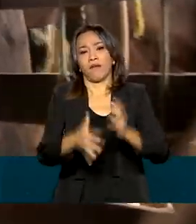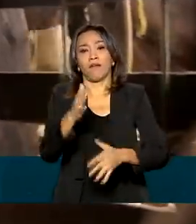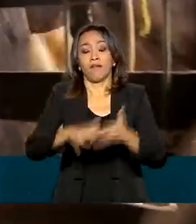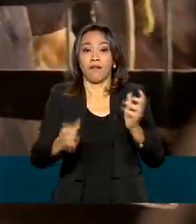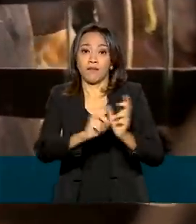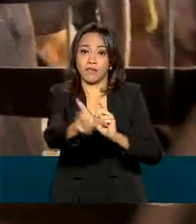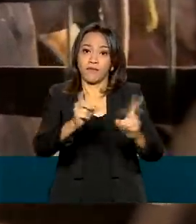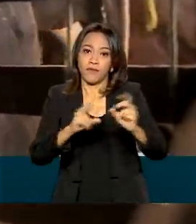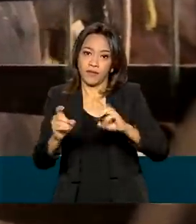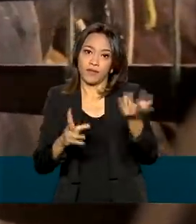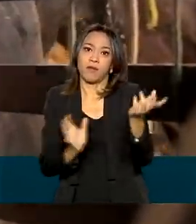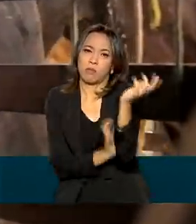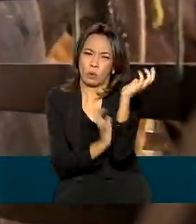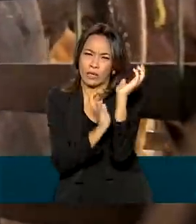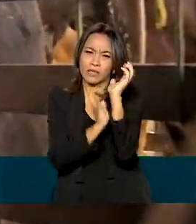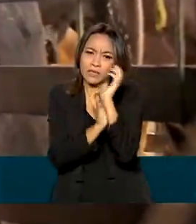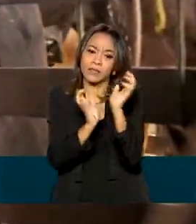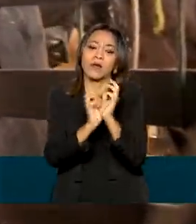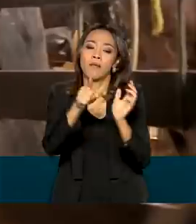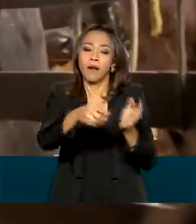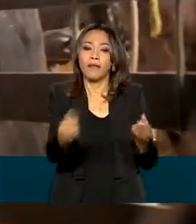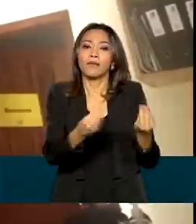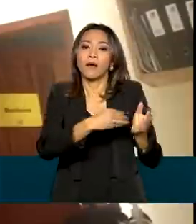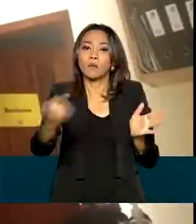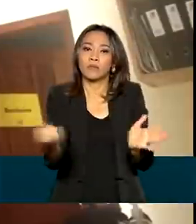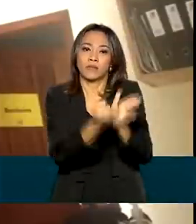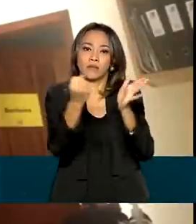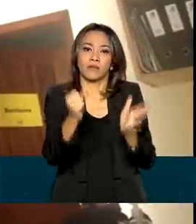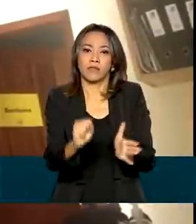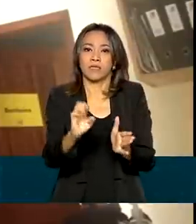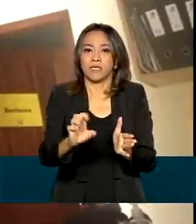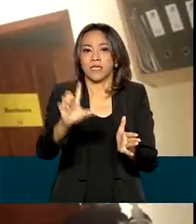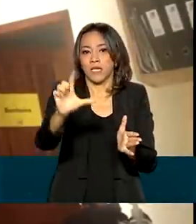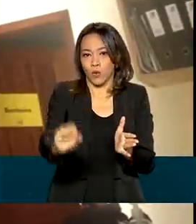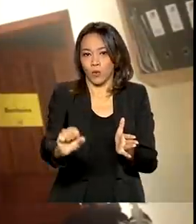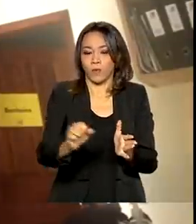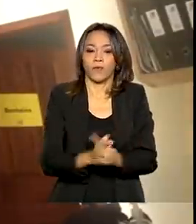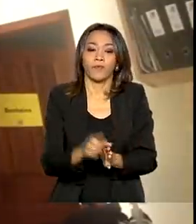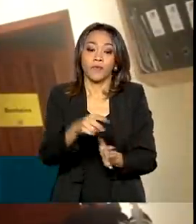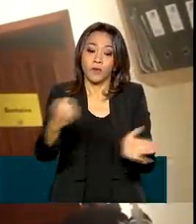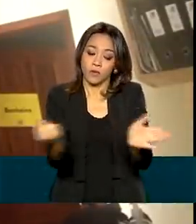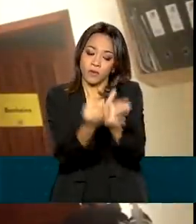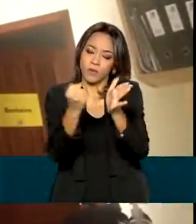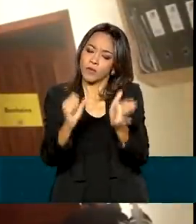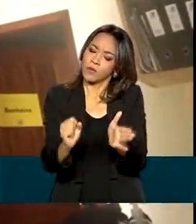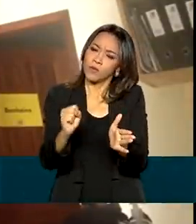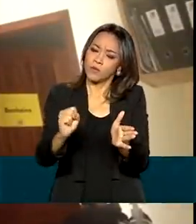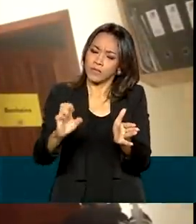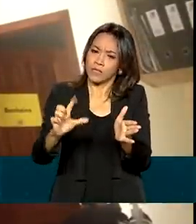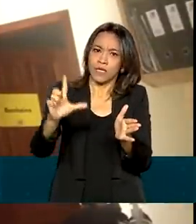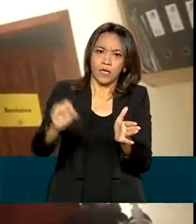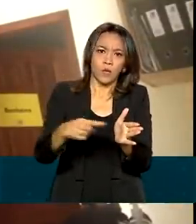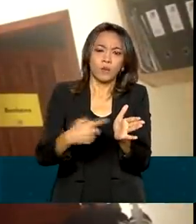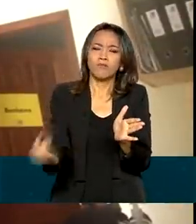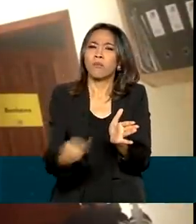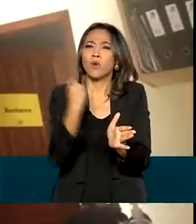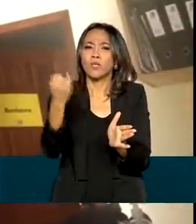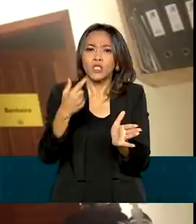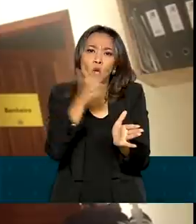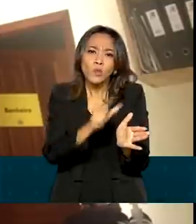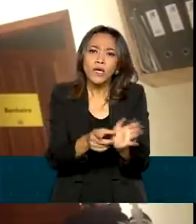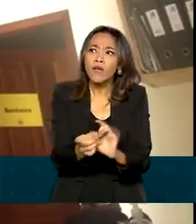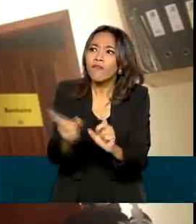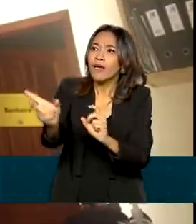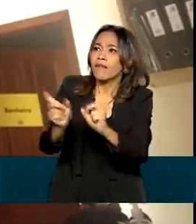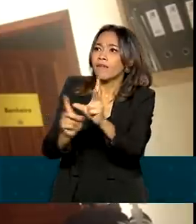com a regulamentação do selo arte. O selo arte, para mim, ele é fundamental. Ele permite que eu comercialize o meu